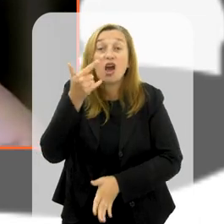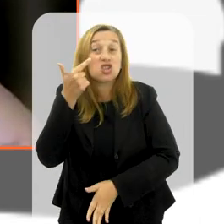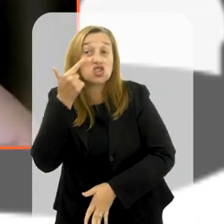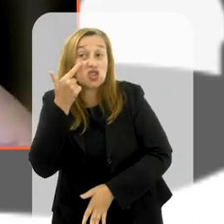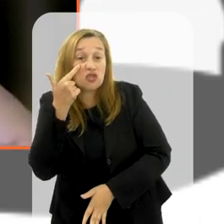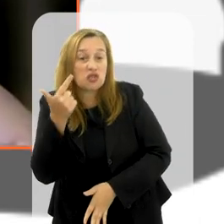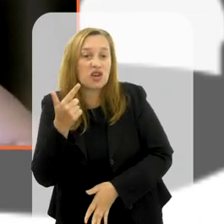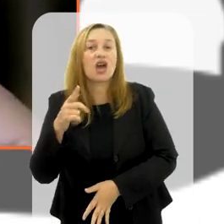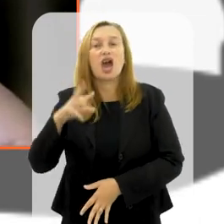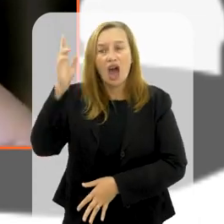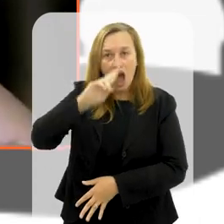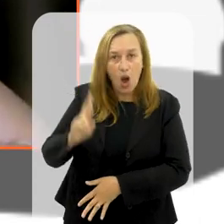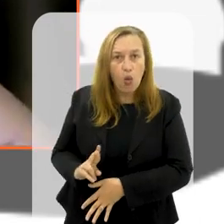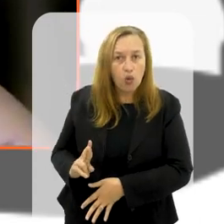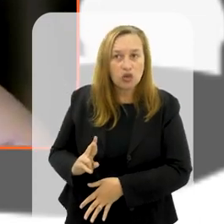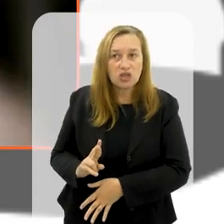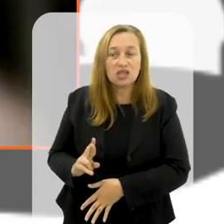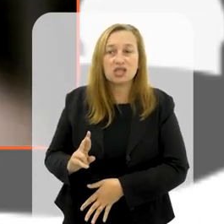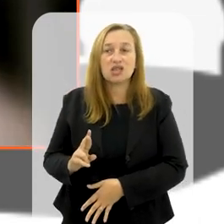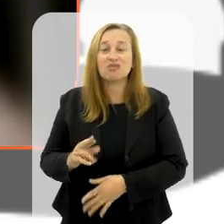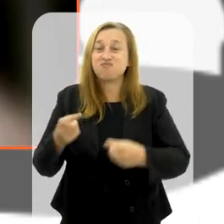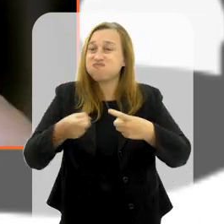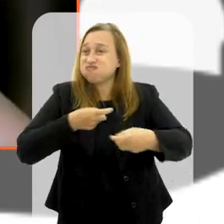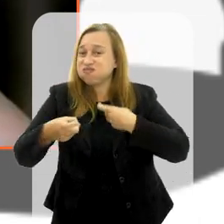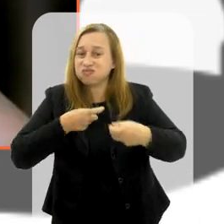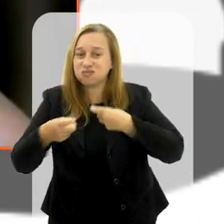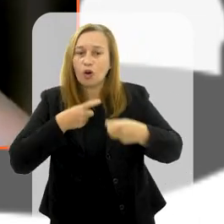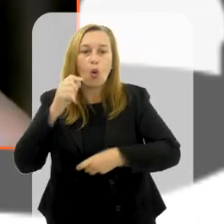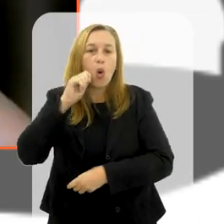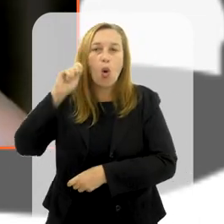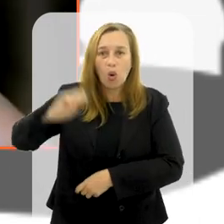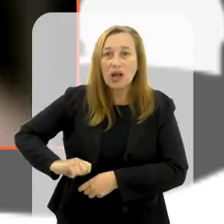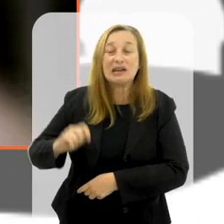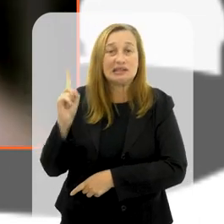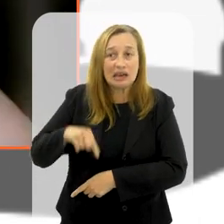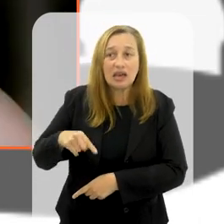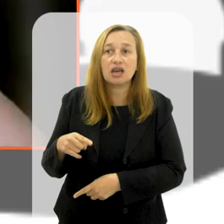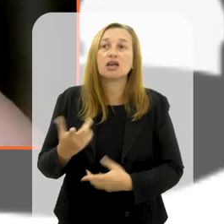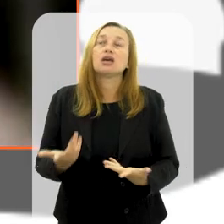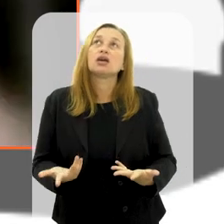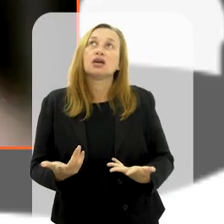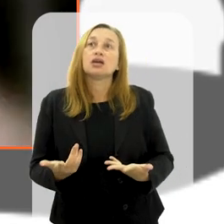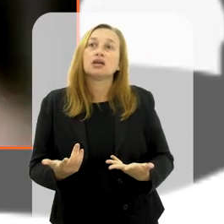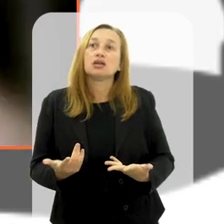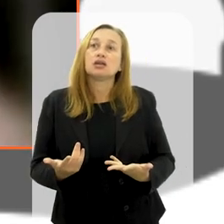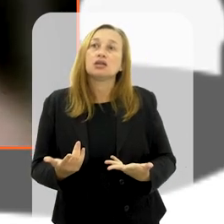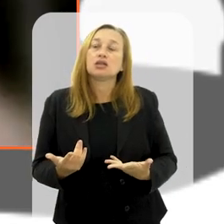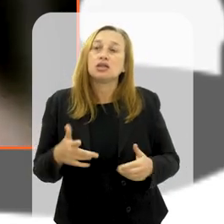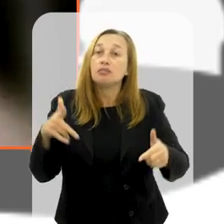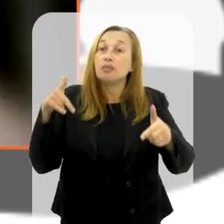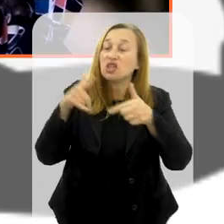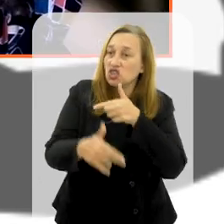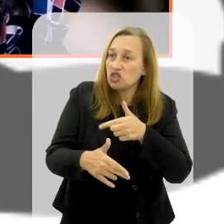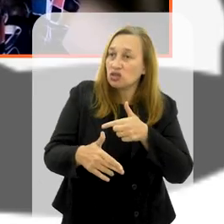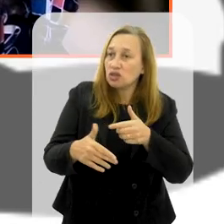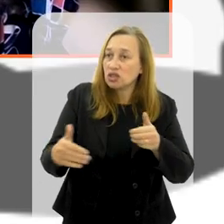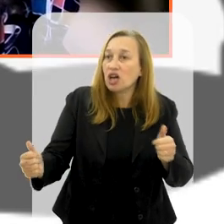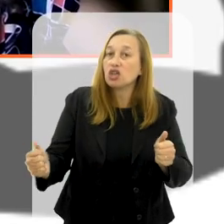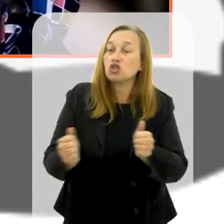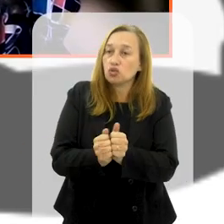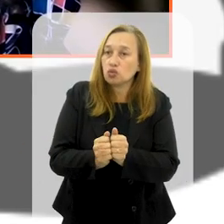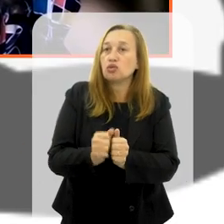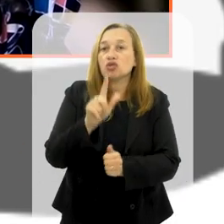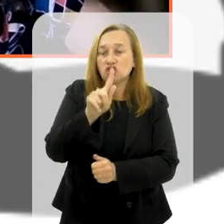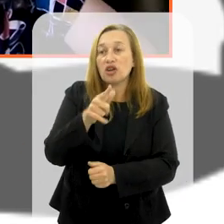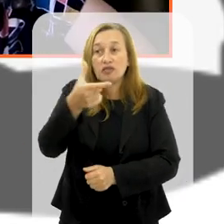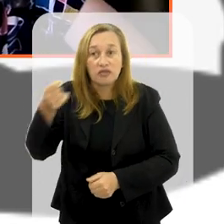vê o caso da Rússia, que vive hoje essa guerra com a Ucrânia, o Vladimir Putin impedido de participar das